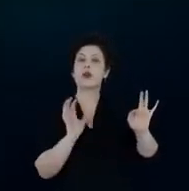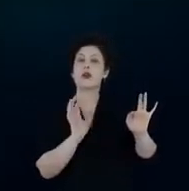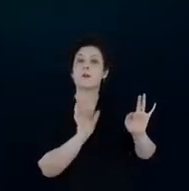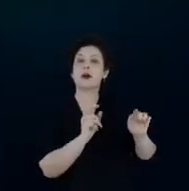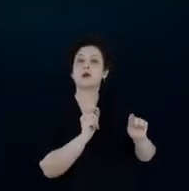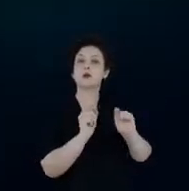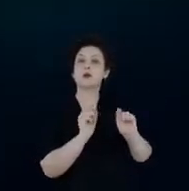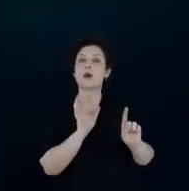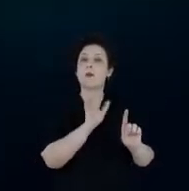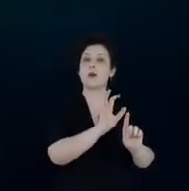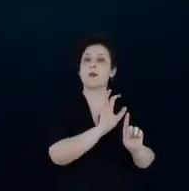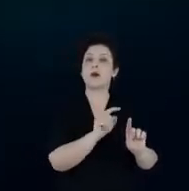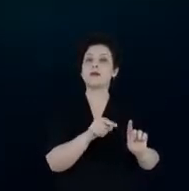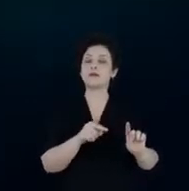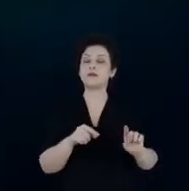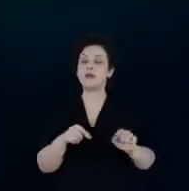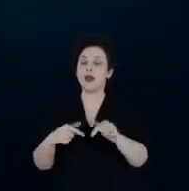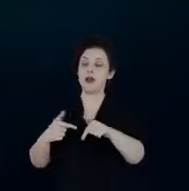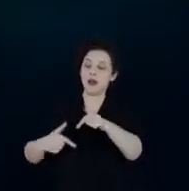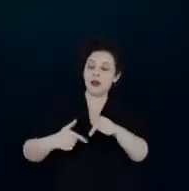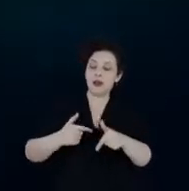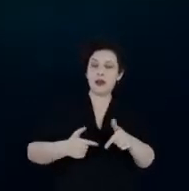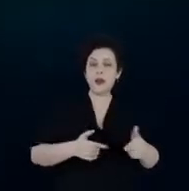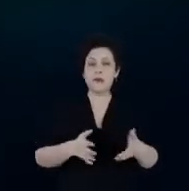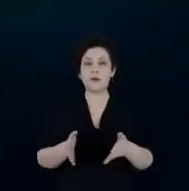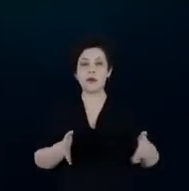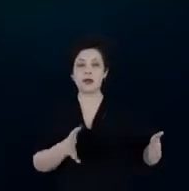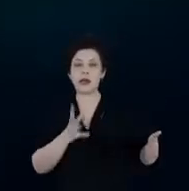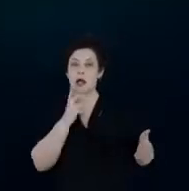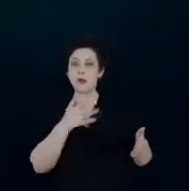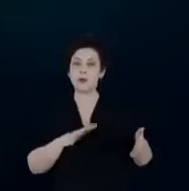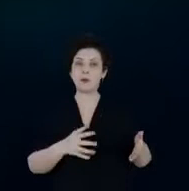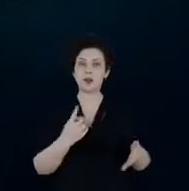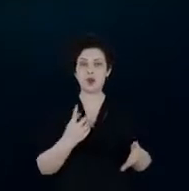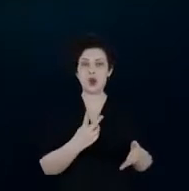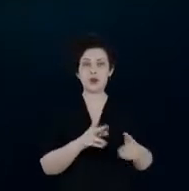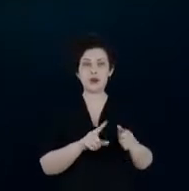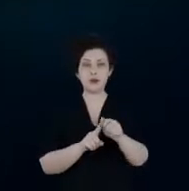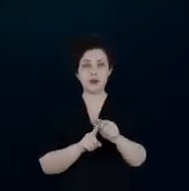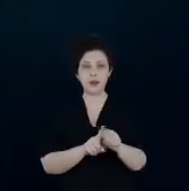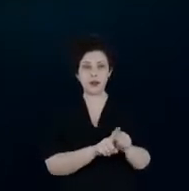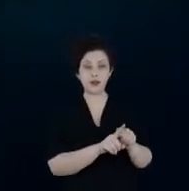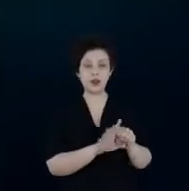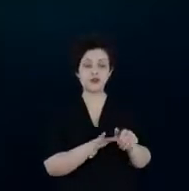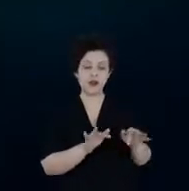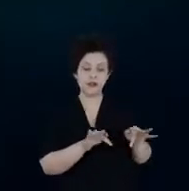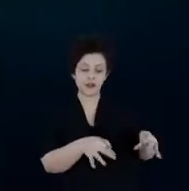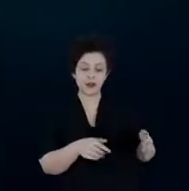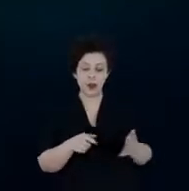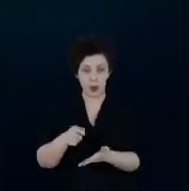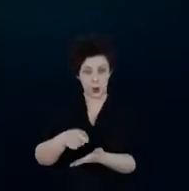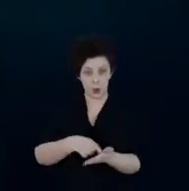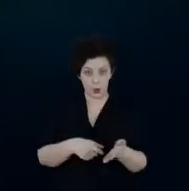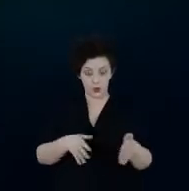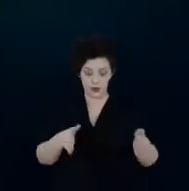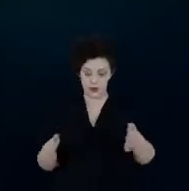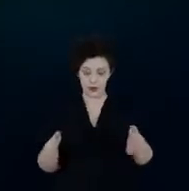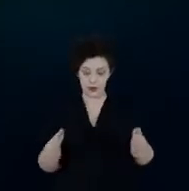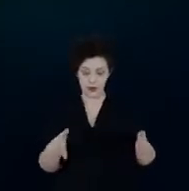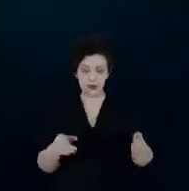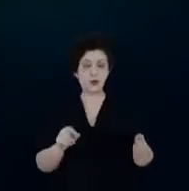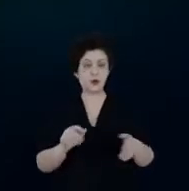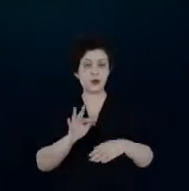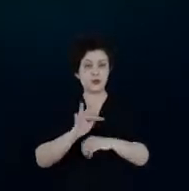tem uma duração aproximada de 12 meses, está em fase final da contratação da Fundação Getúlio